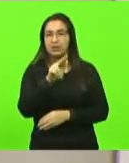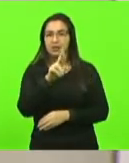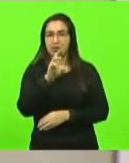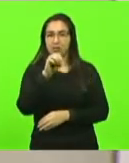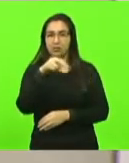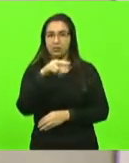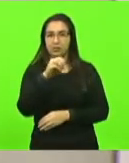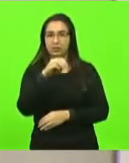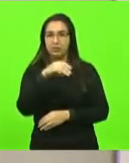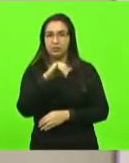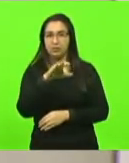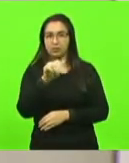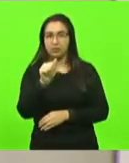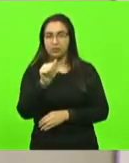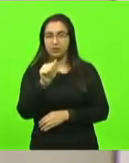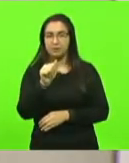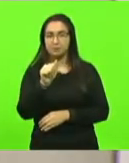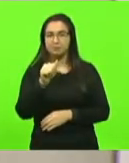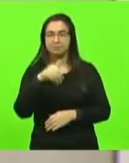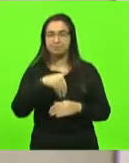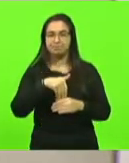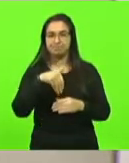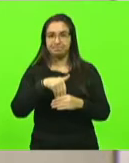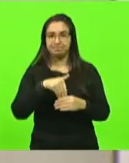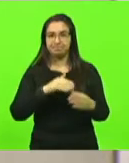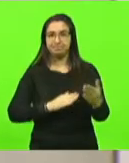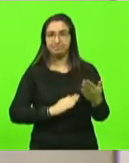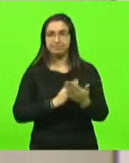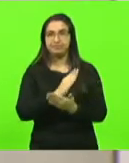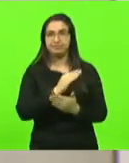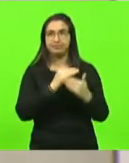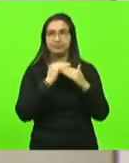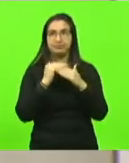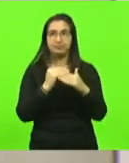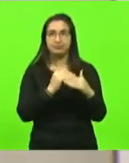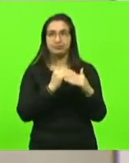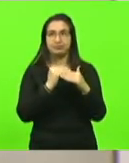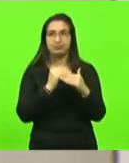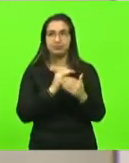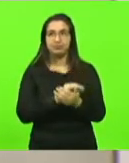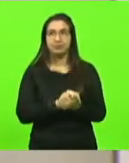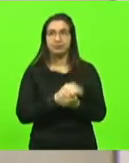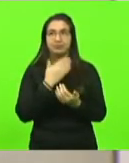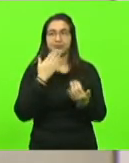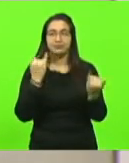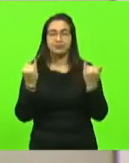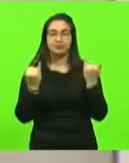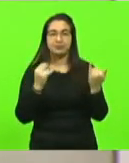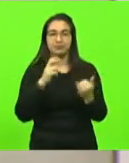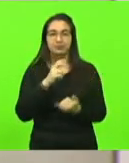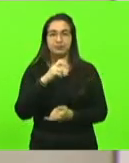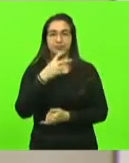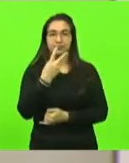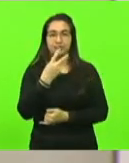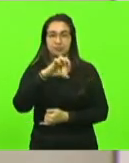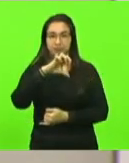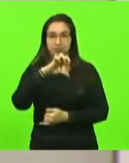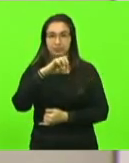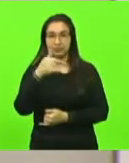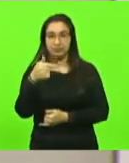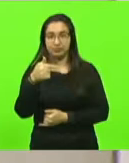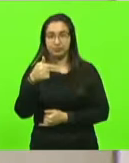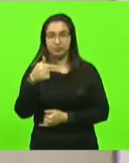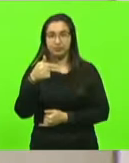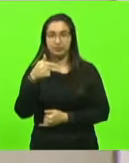em votação, deputados que aprovam, permaneça como se encontra. Aprovado por unanimidade e pedido de informação, 597, autor deputado Jair